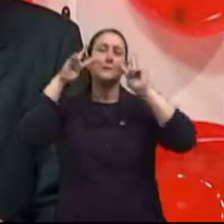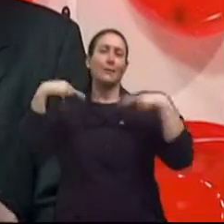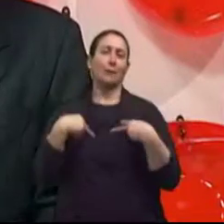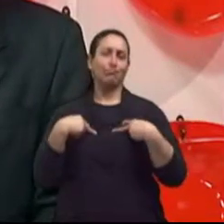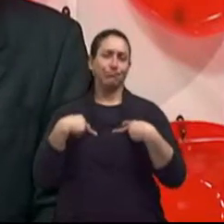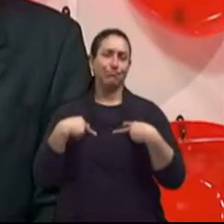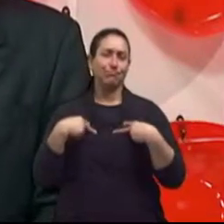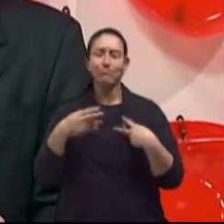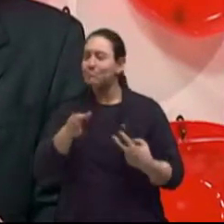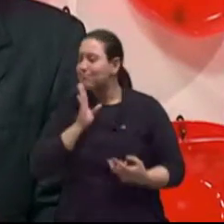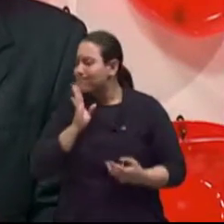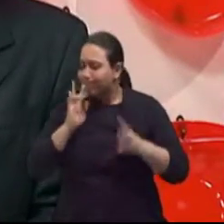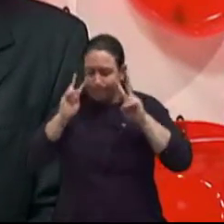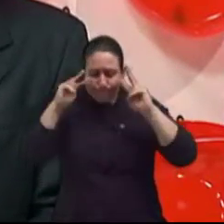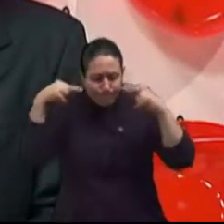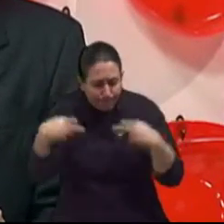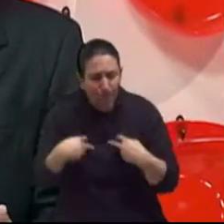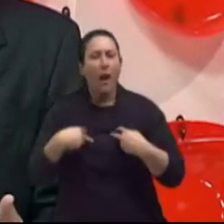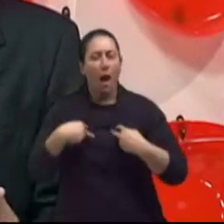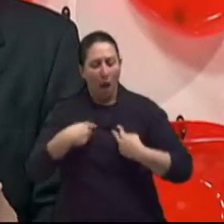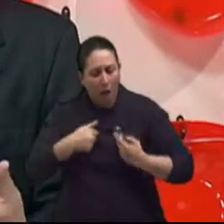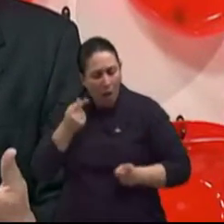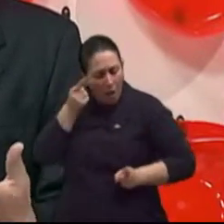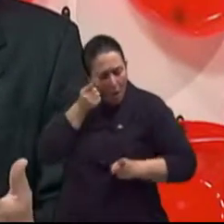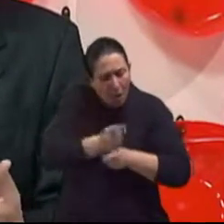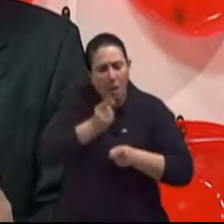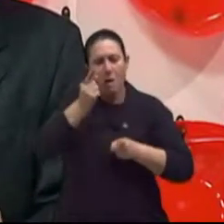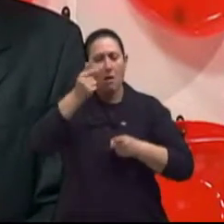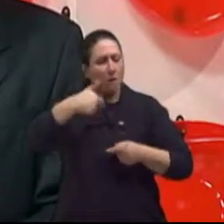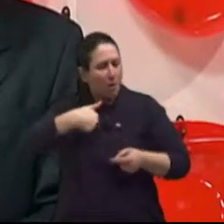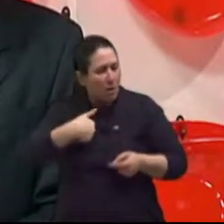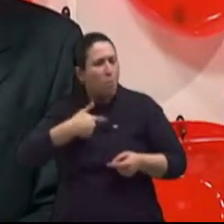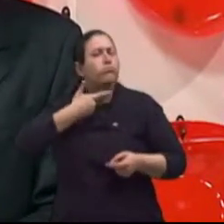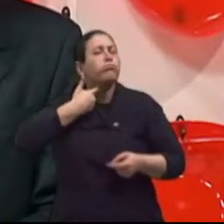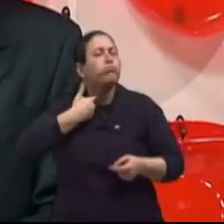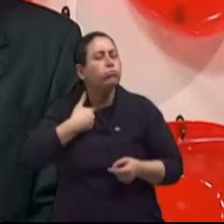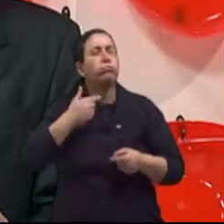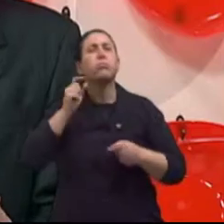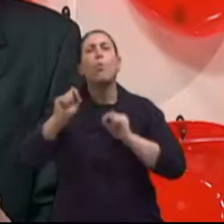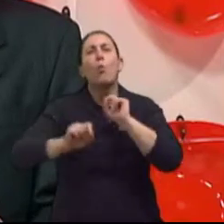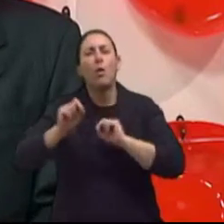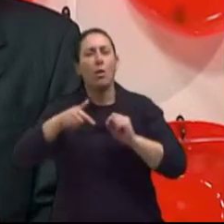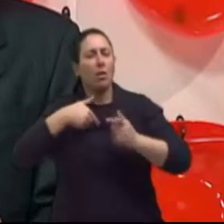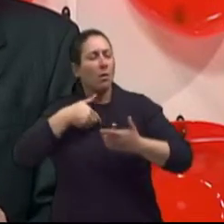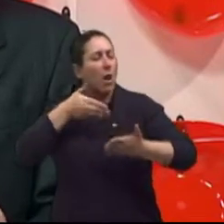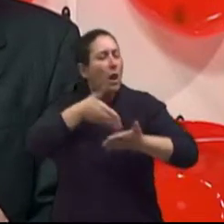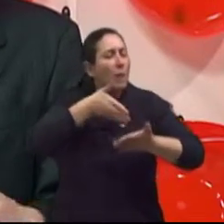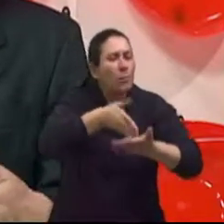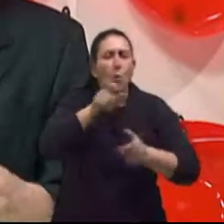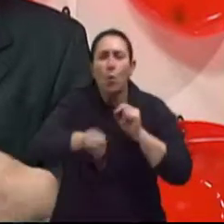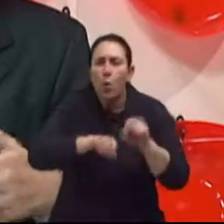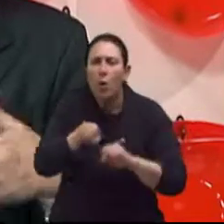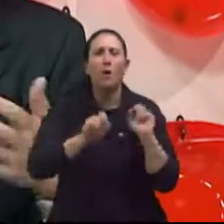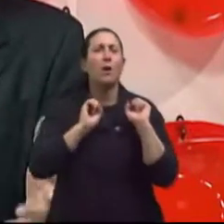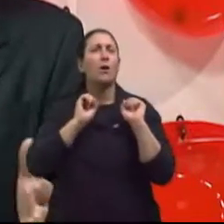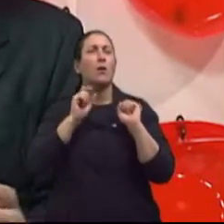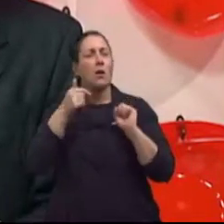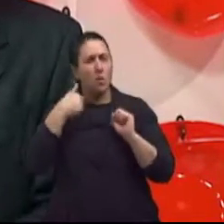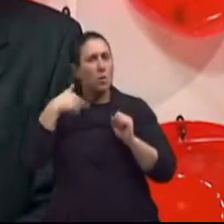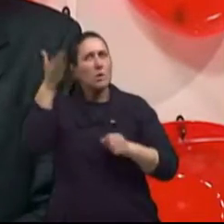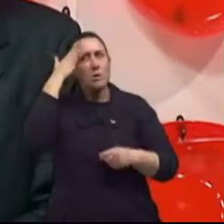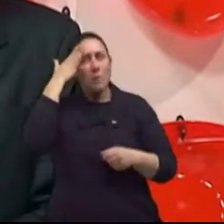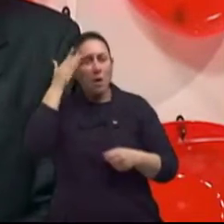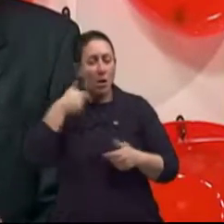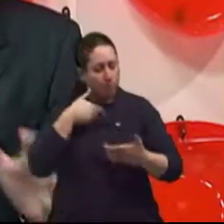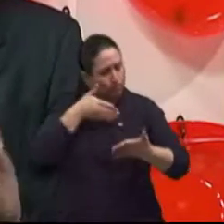pessoa se conhecer e na medida que se conhece ela sabe, assim, quais são as suas limitações, aí ela vê se ela quer ampliar alguma